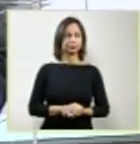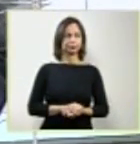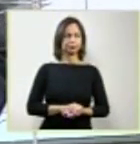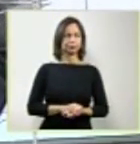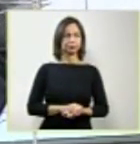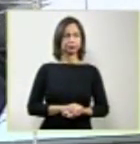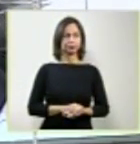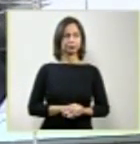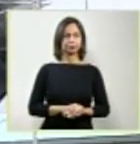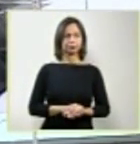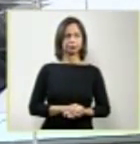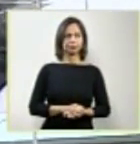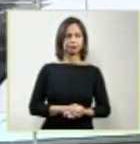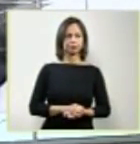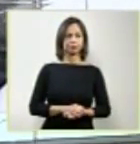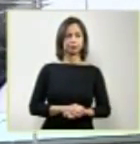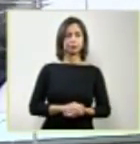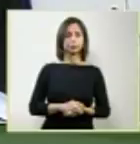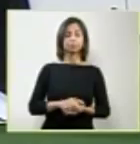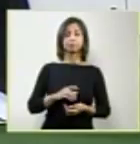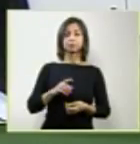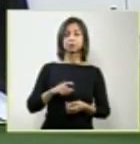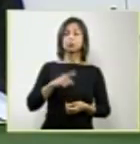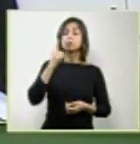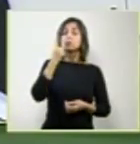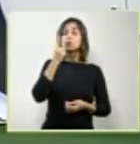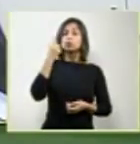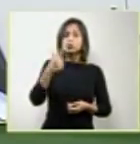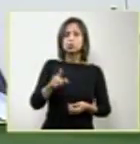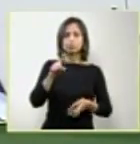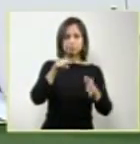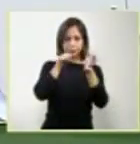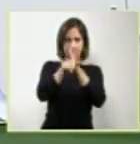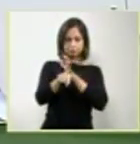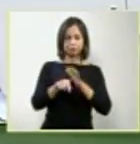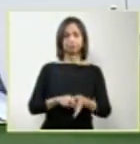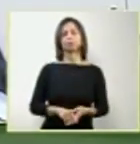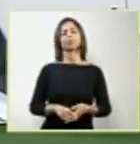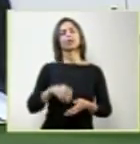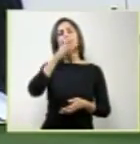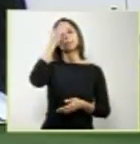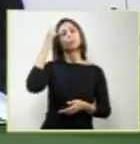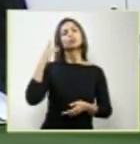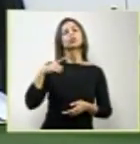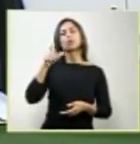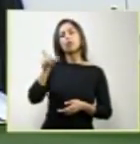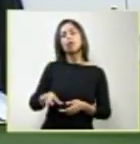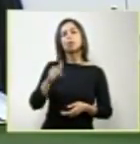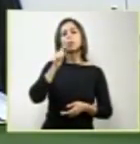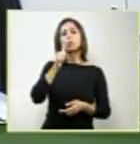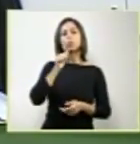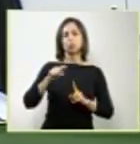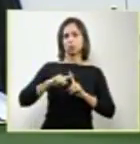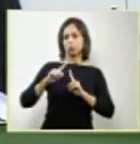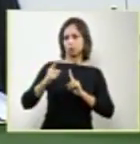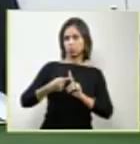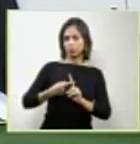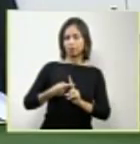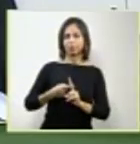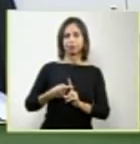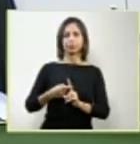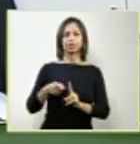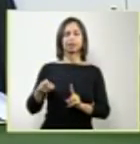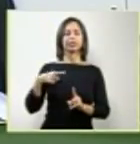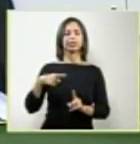mais uma indagação. A saúde da gestante em si é afetada